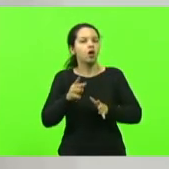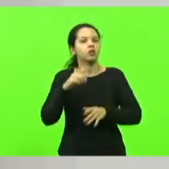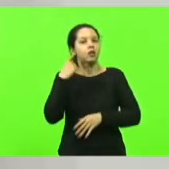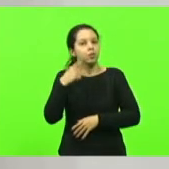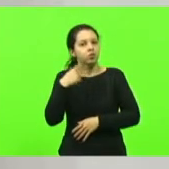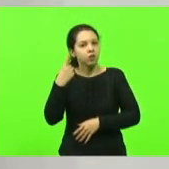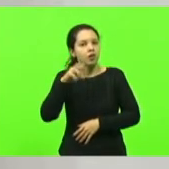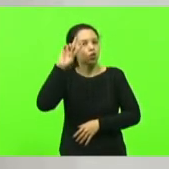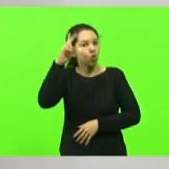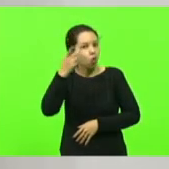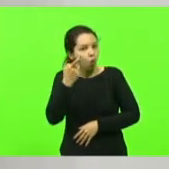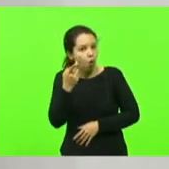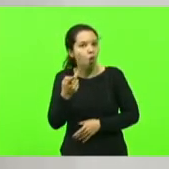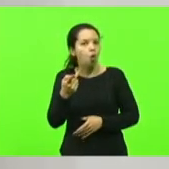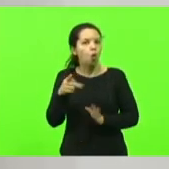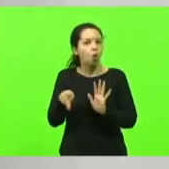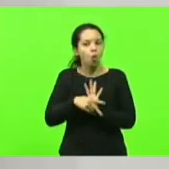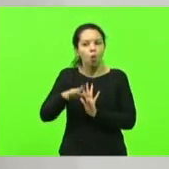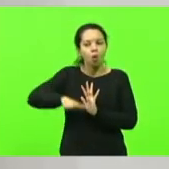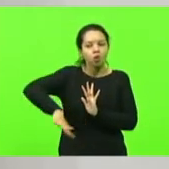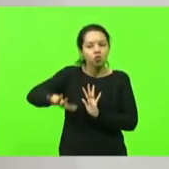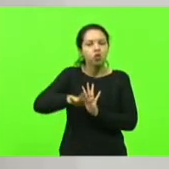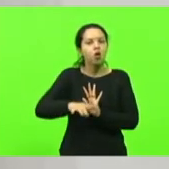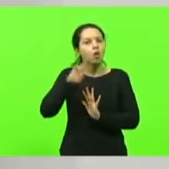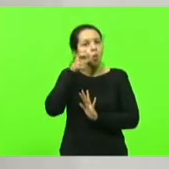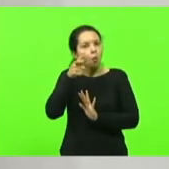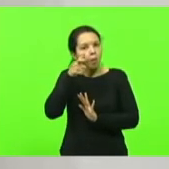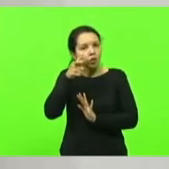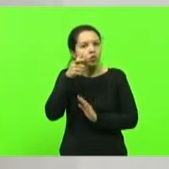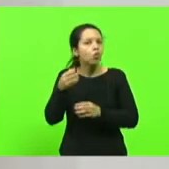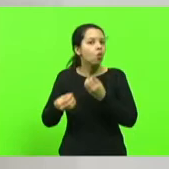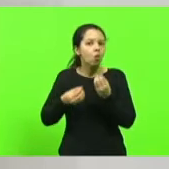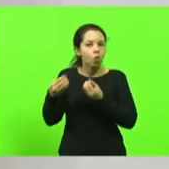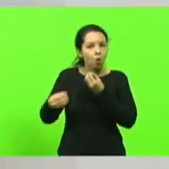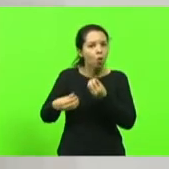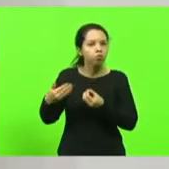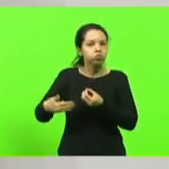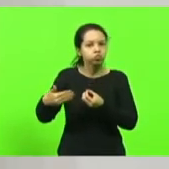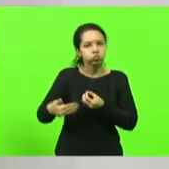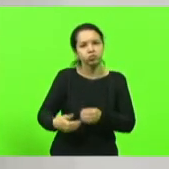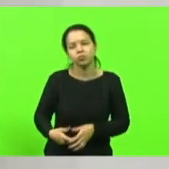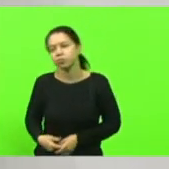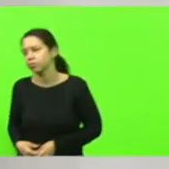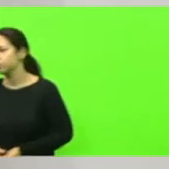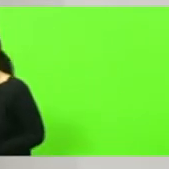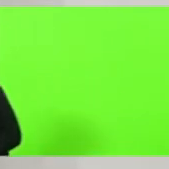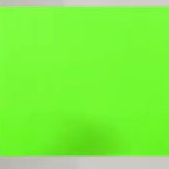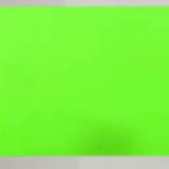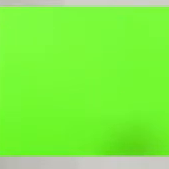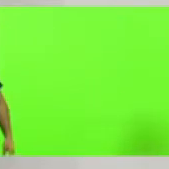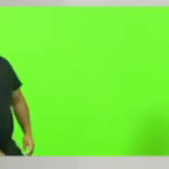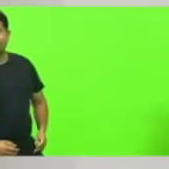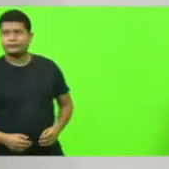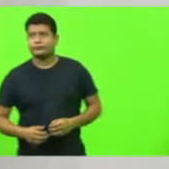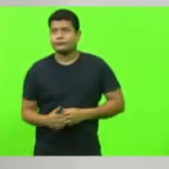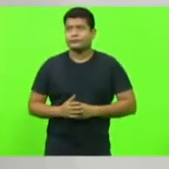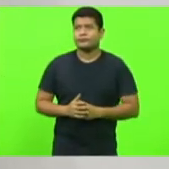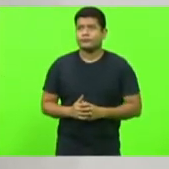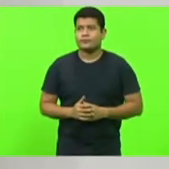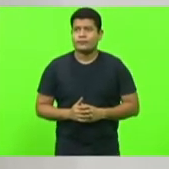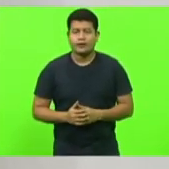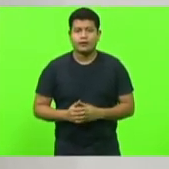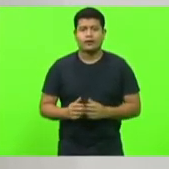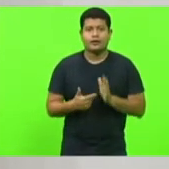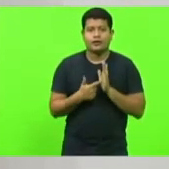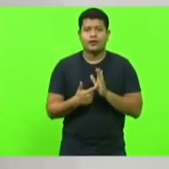da região, acompanhou essa entrega dos projetos e agora